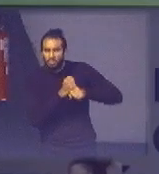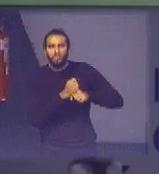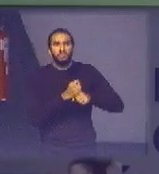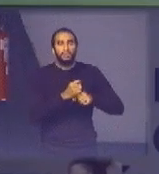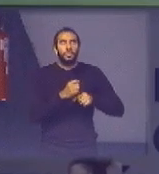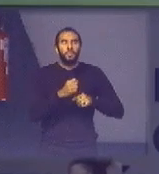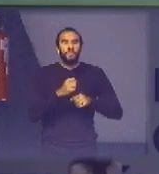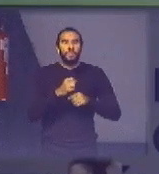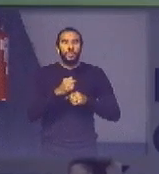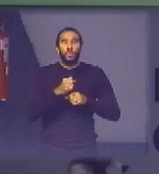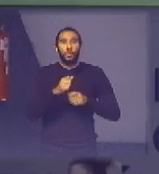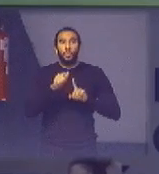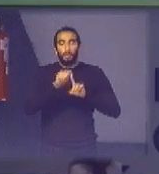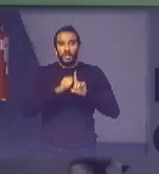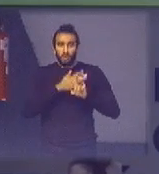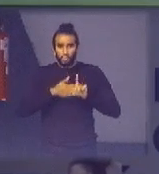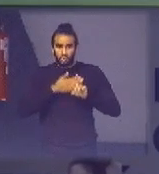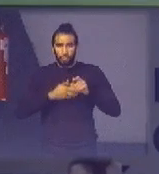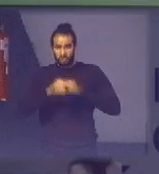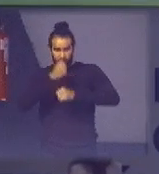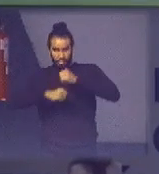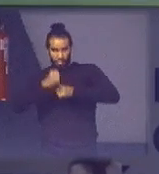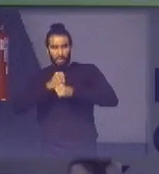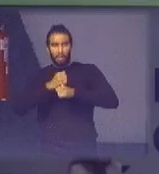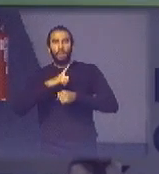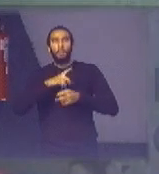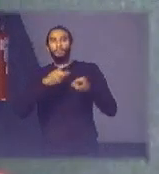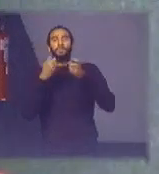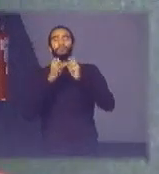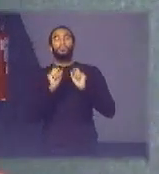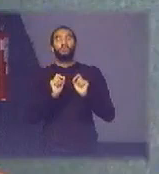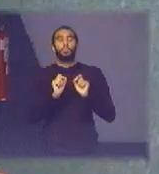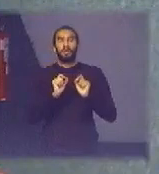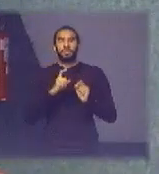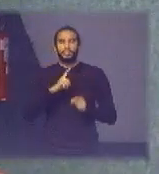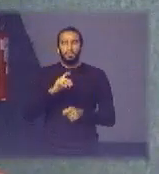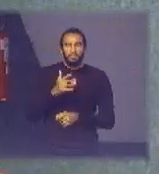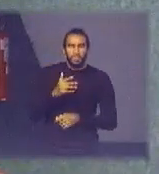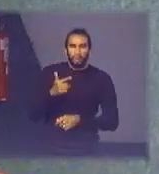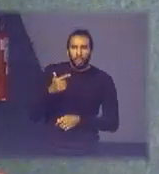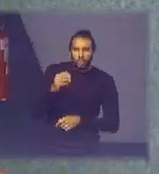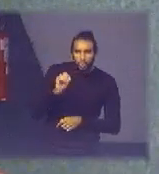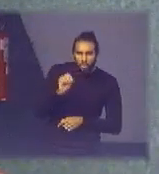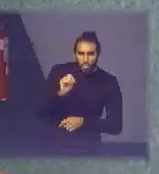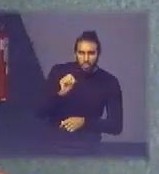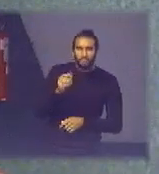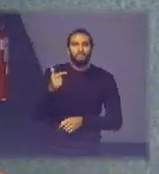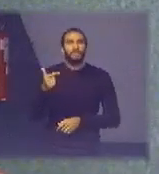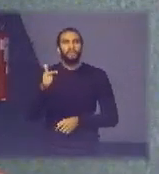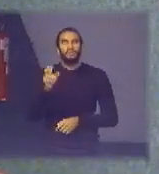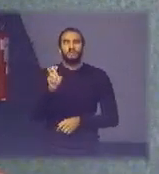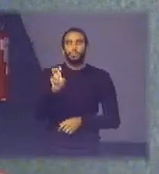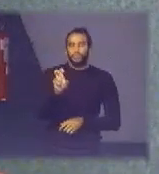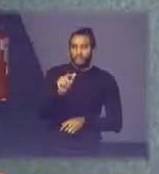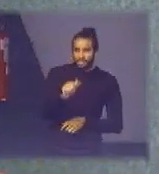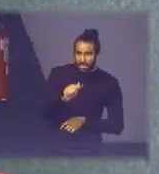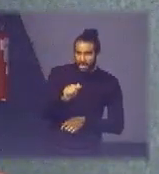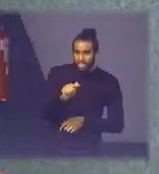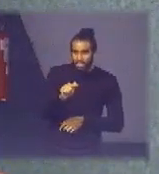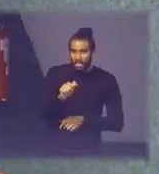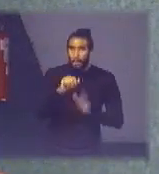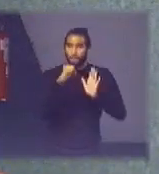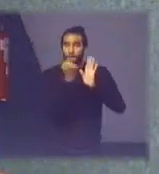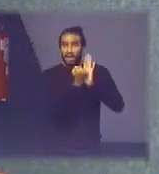outubro do ano passado a gente fez e foram identificadas 257 marcas de pilhas